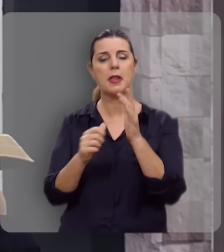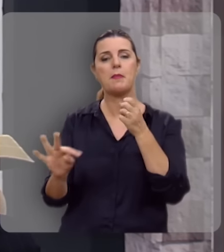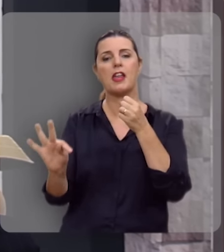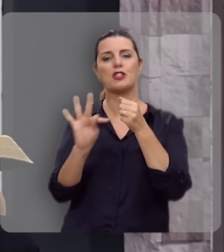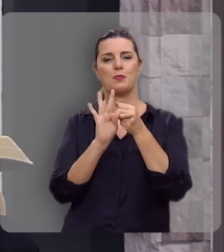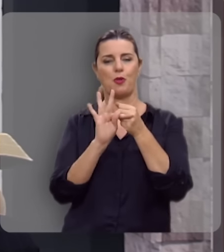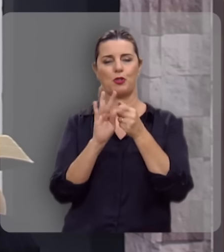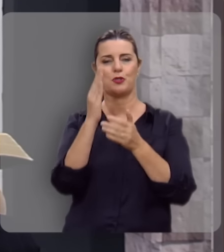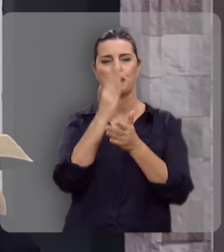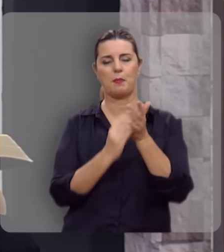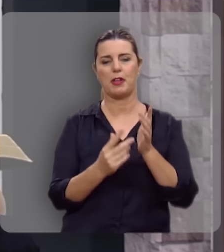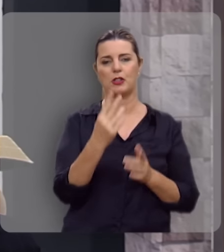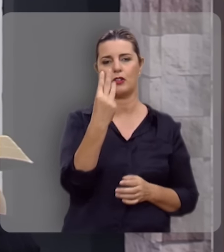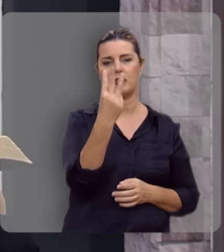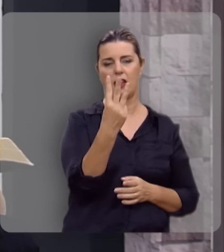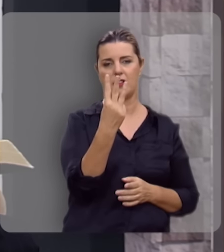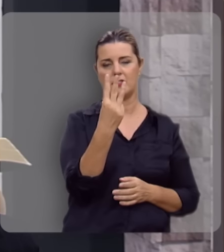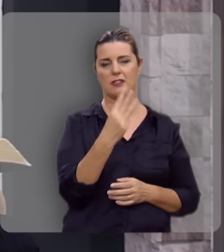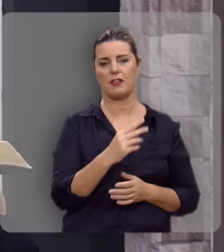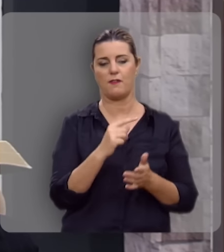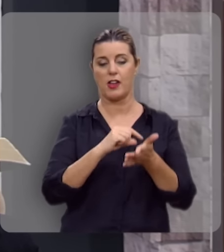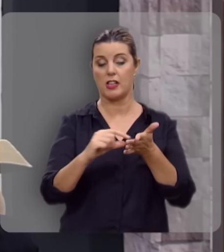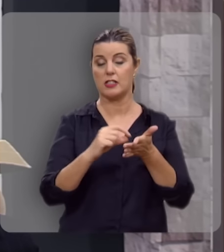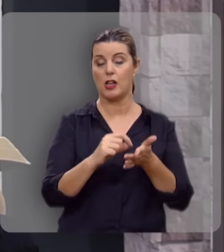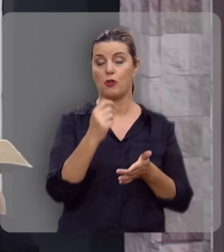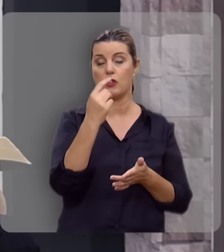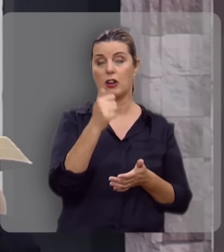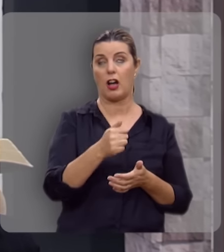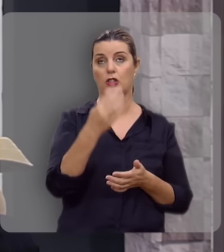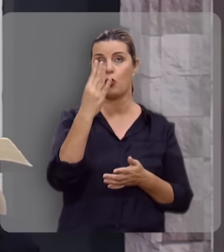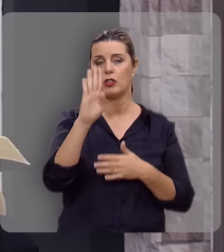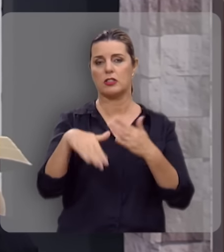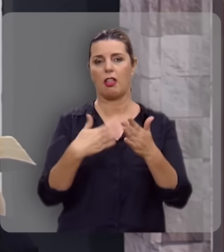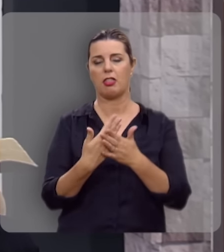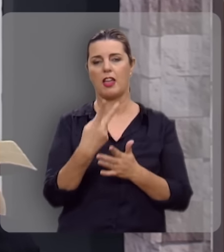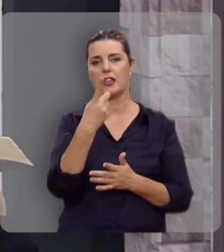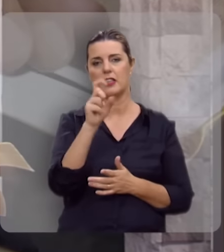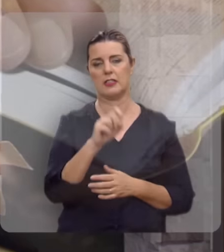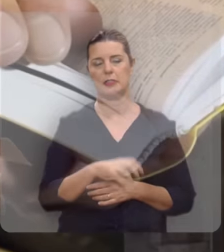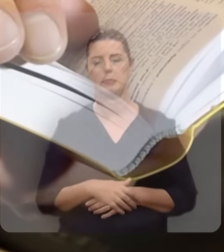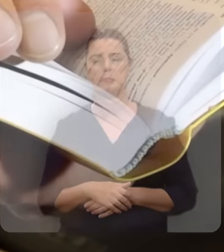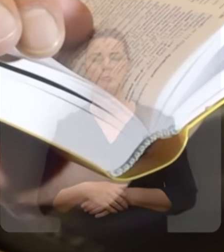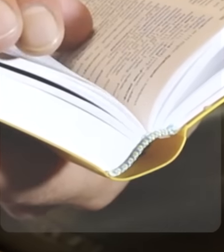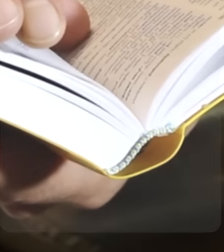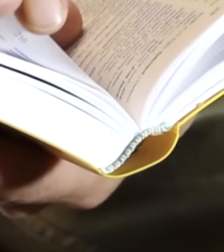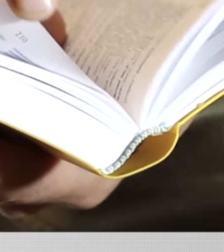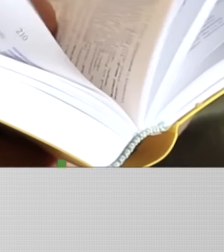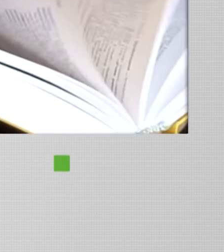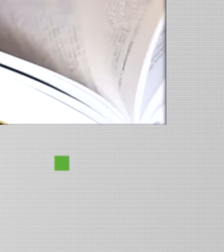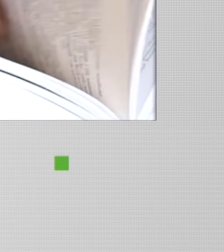Timóteo capítulo 3, versos 14 e 15. Vamos à leitura do texto.